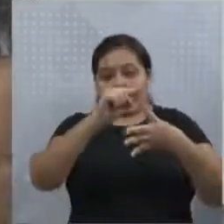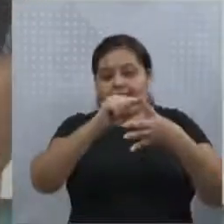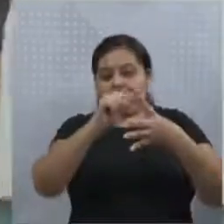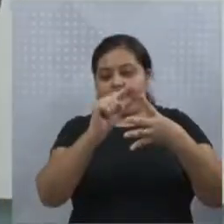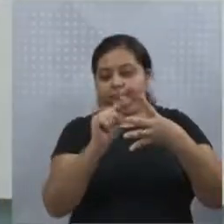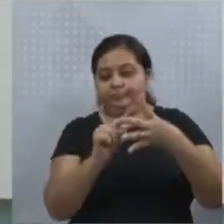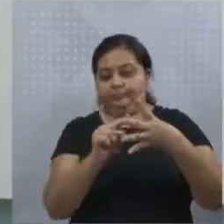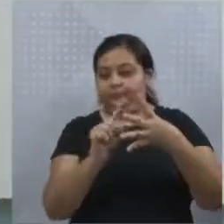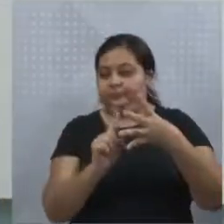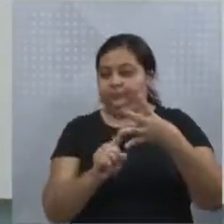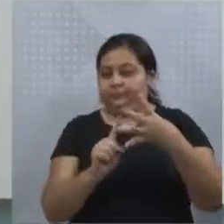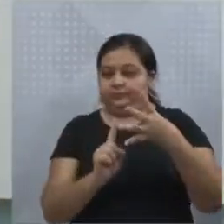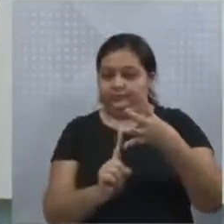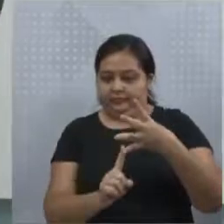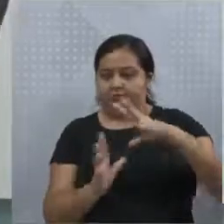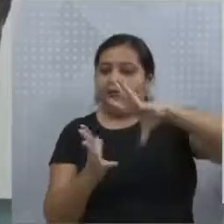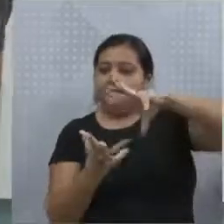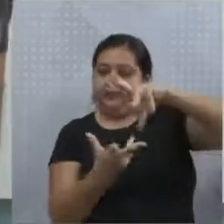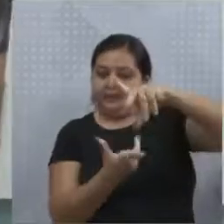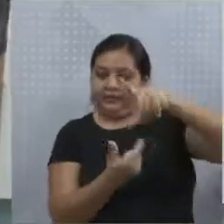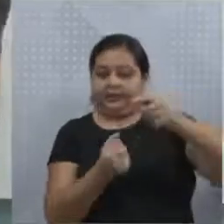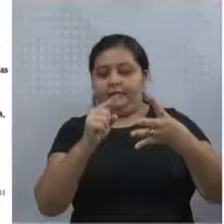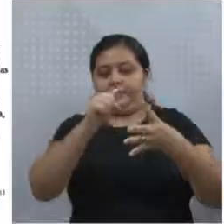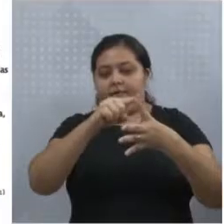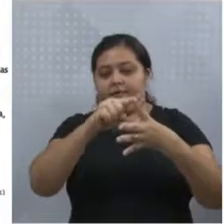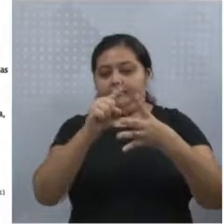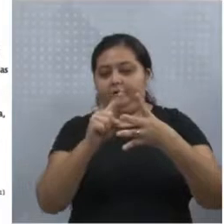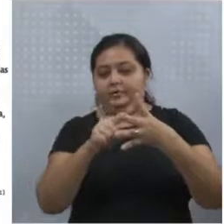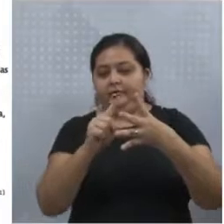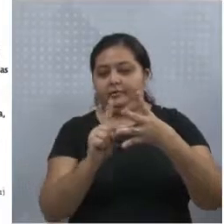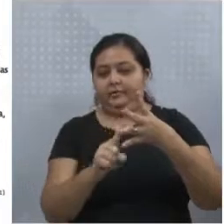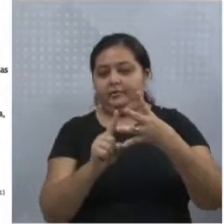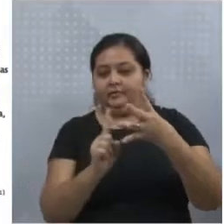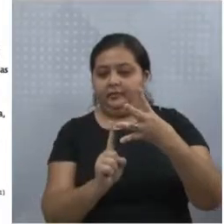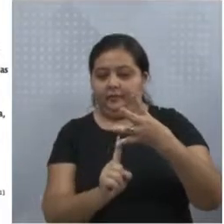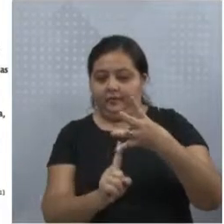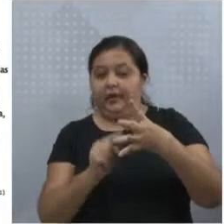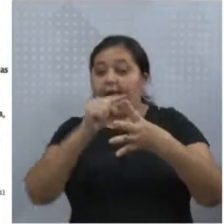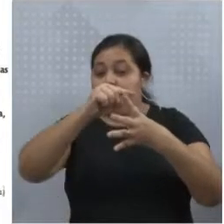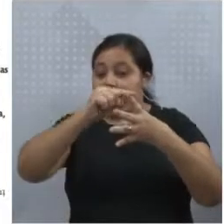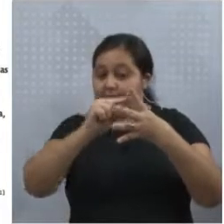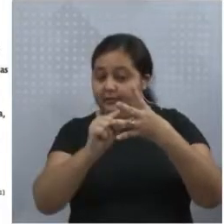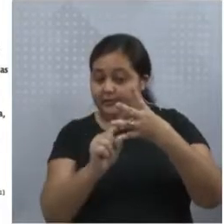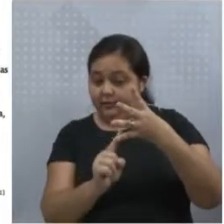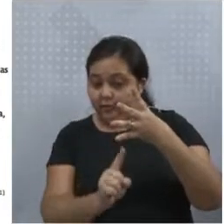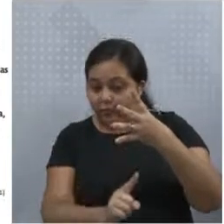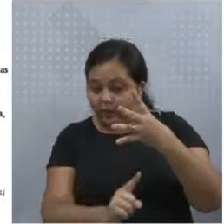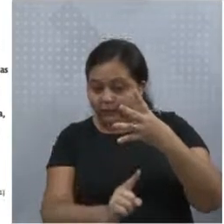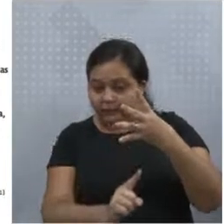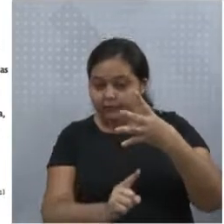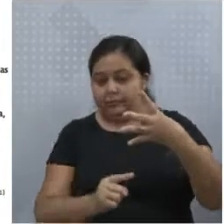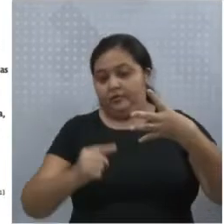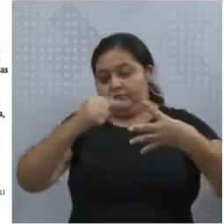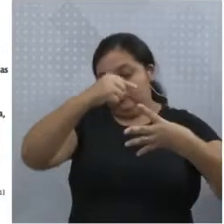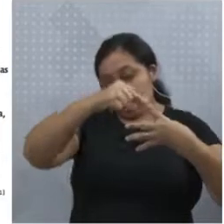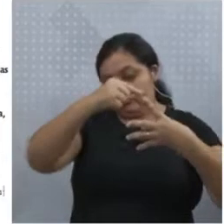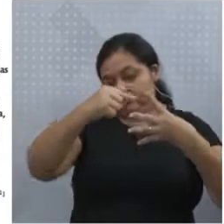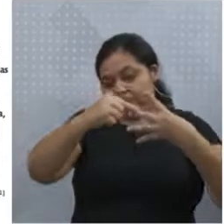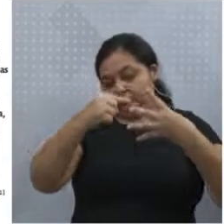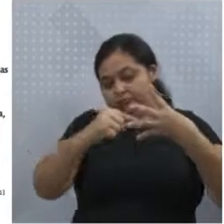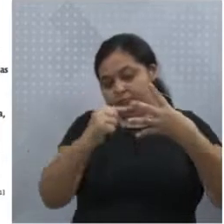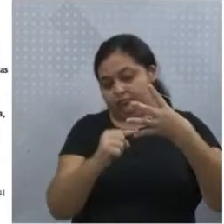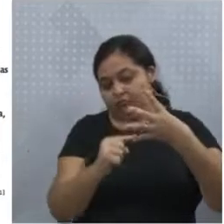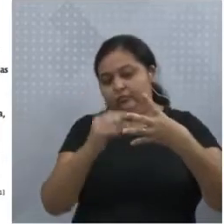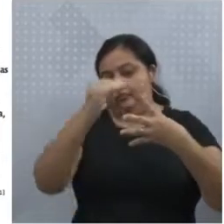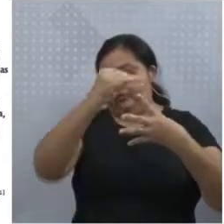dividida em algumas camadas. Temos a estratosfera, a troposfera, as faixas de transição